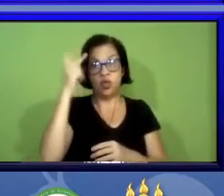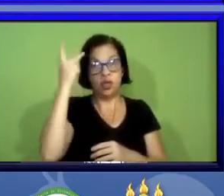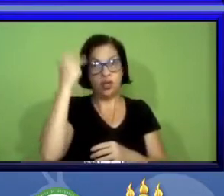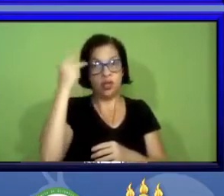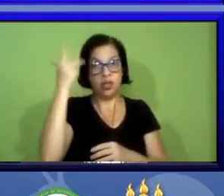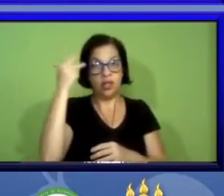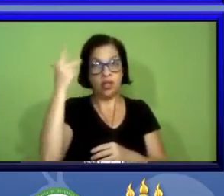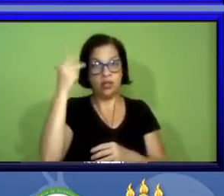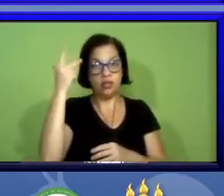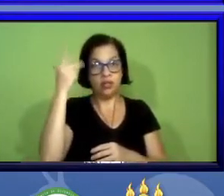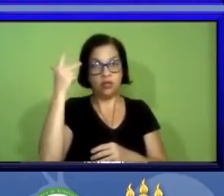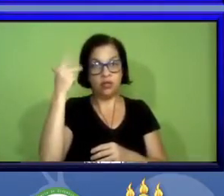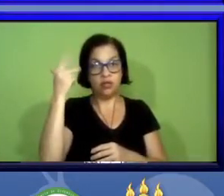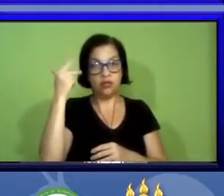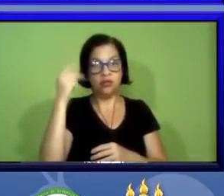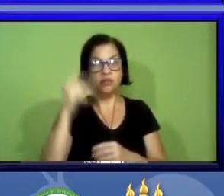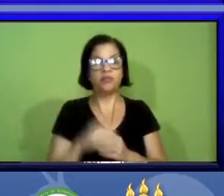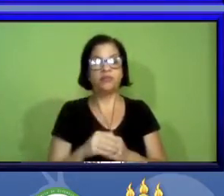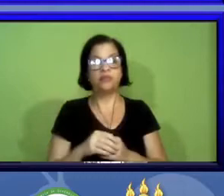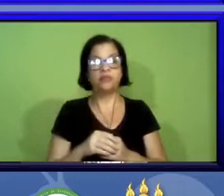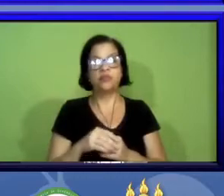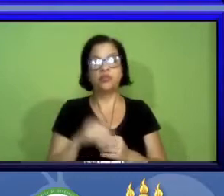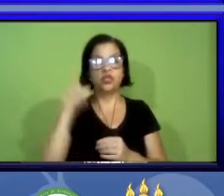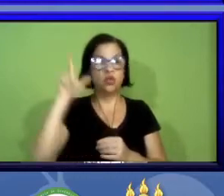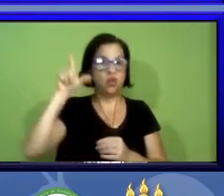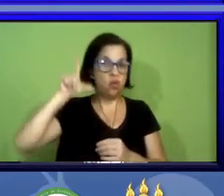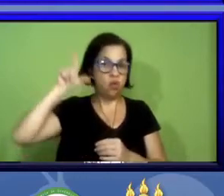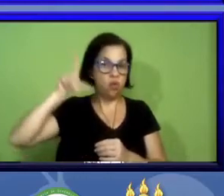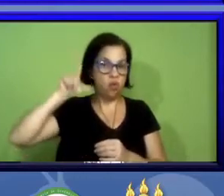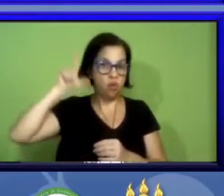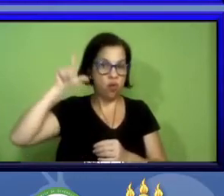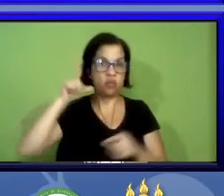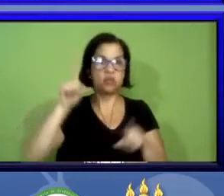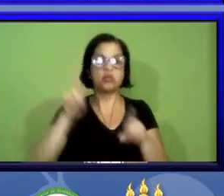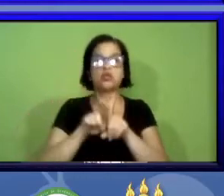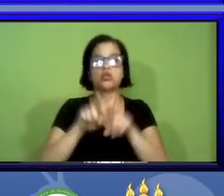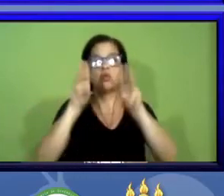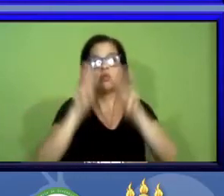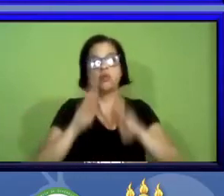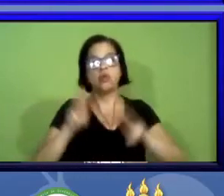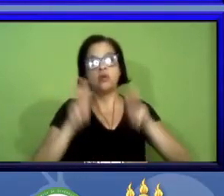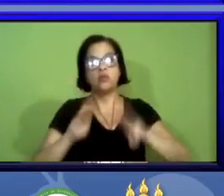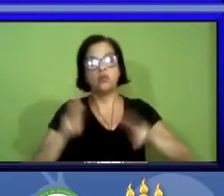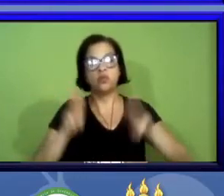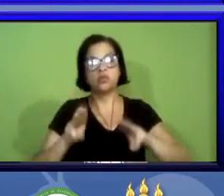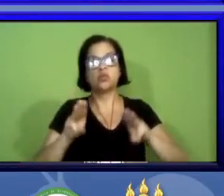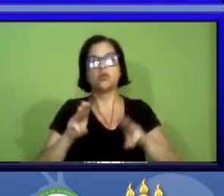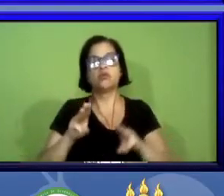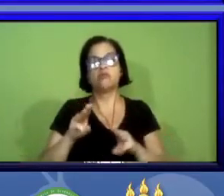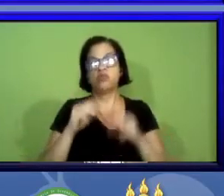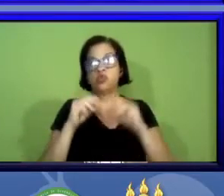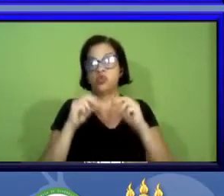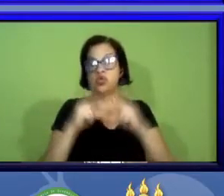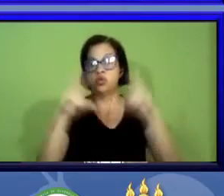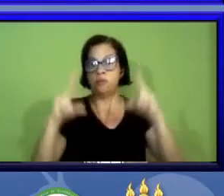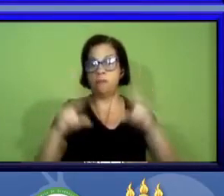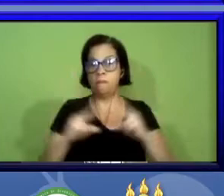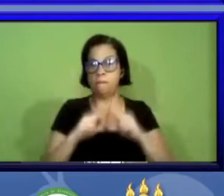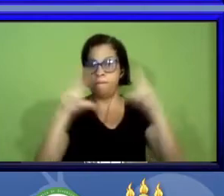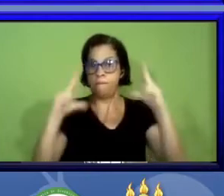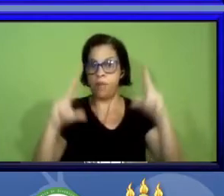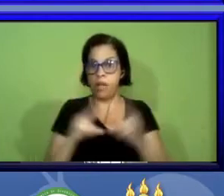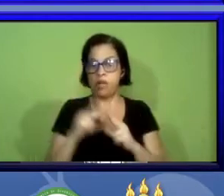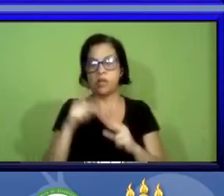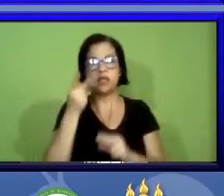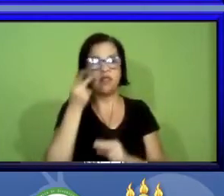História History Museum de Londres e o Museu Nacional de História Natural de Paris então você veja que ele